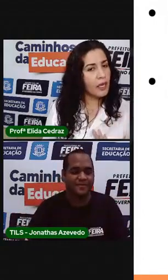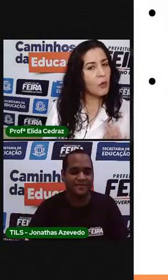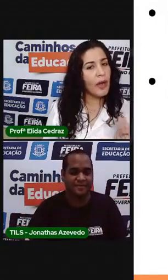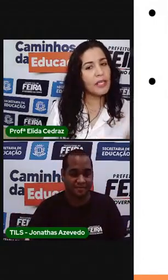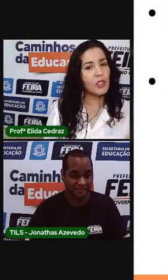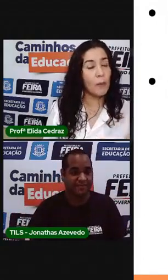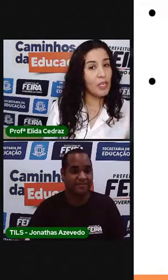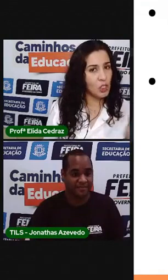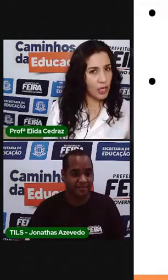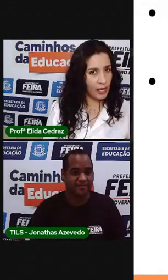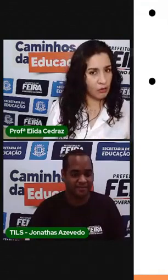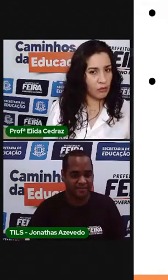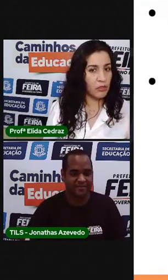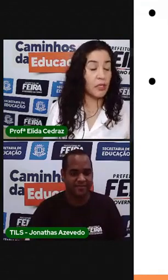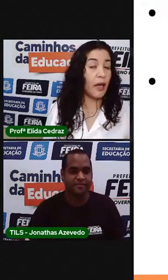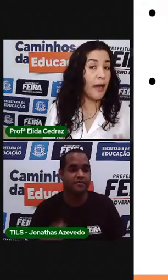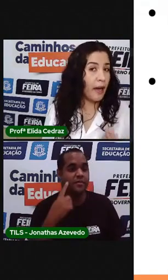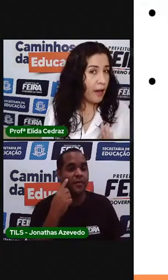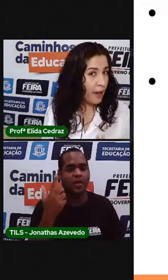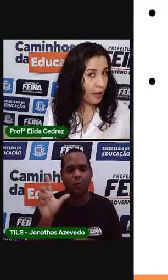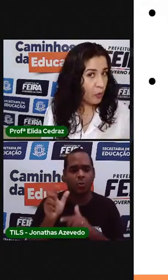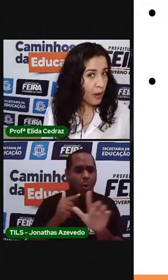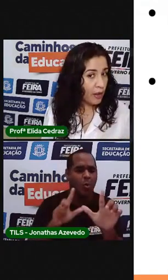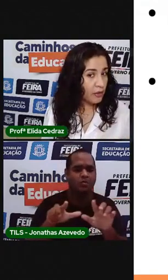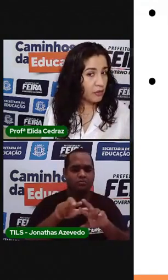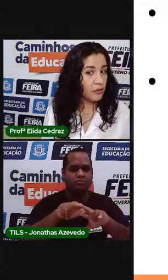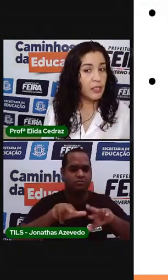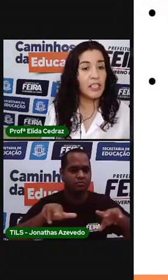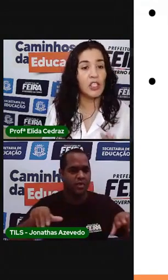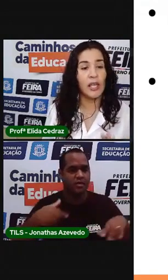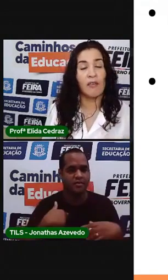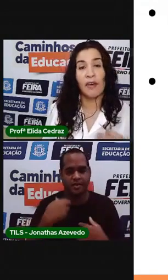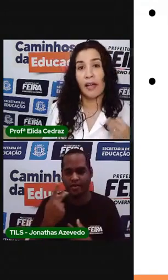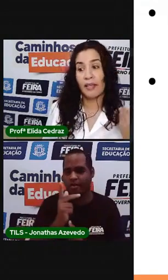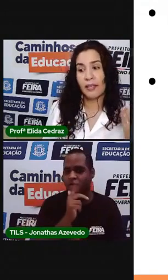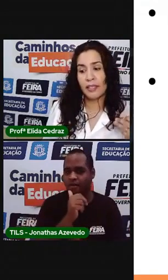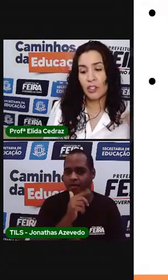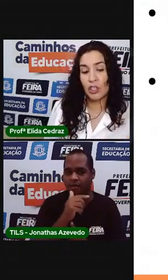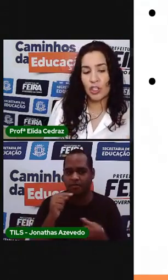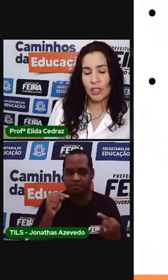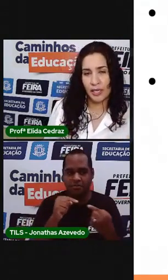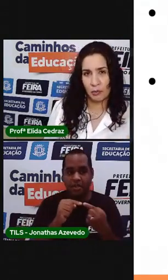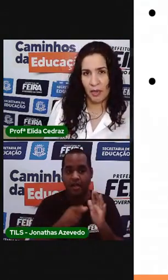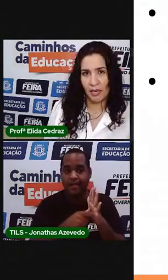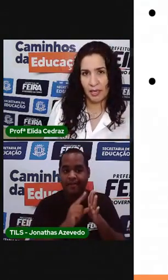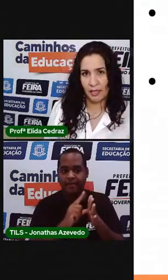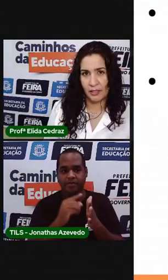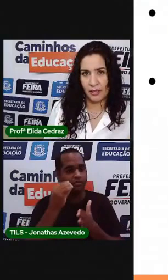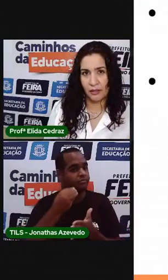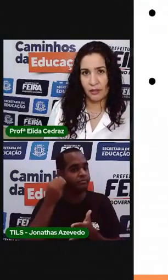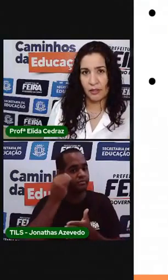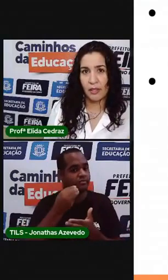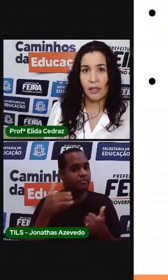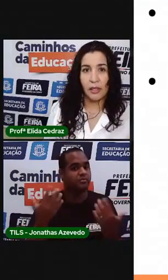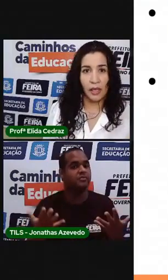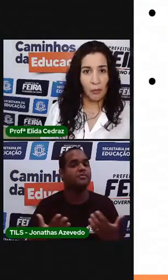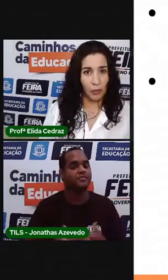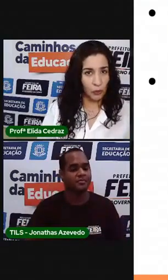Em quais objetos a água estava antes da experiência?